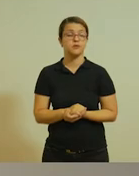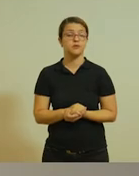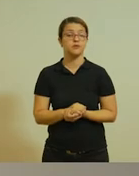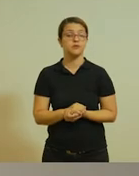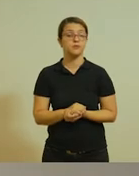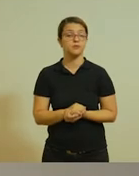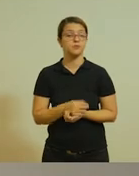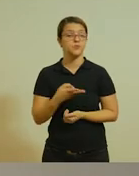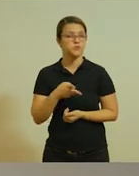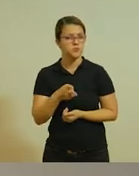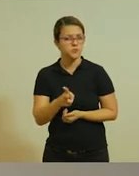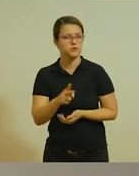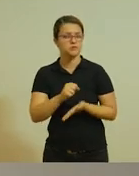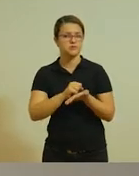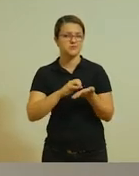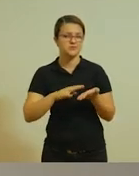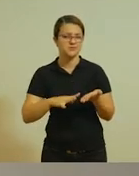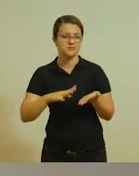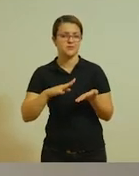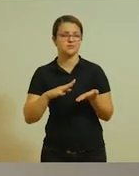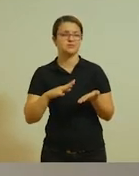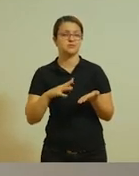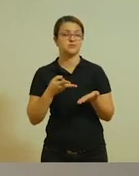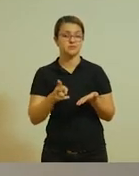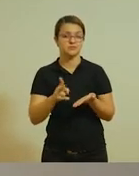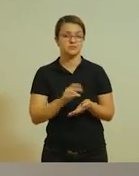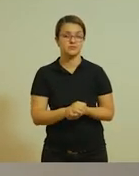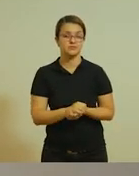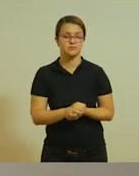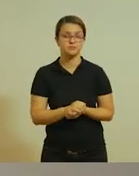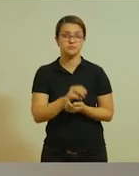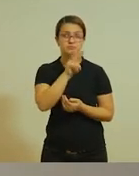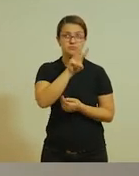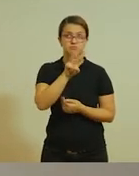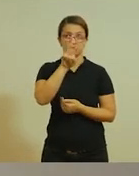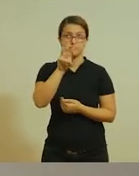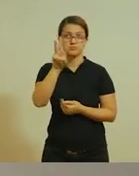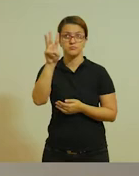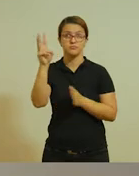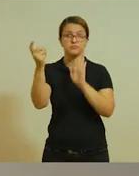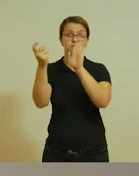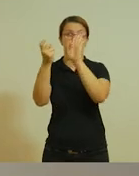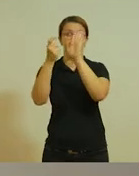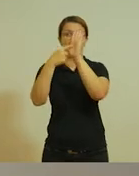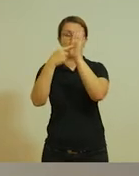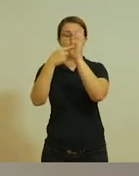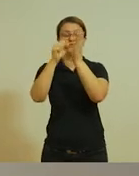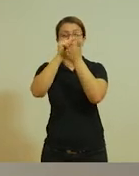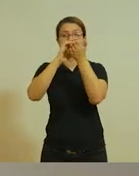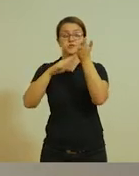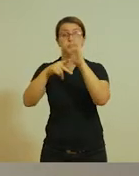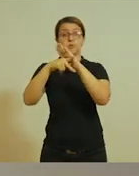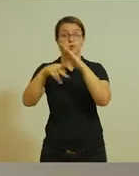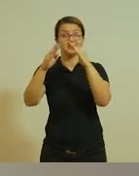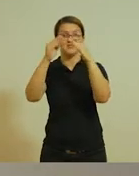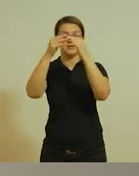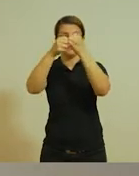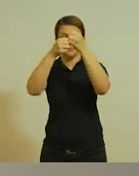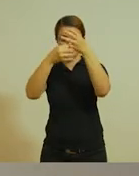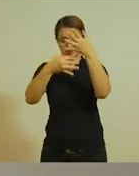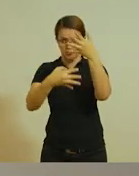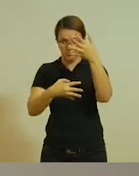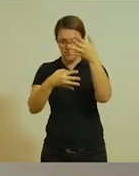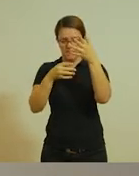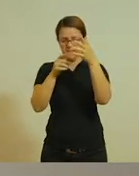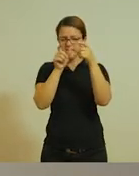segundo ano, seguiremos com as mesmas atividades. As quais? Acessem o link que está lá na lição de casa, treinem